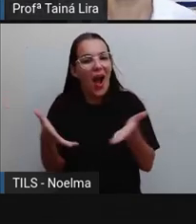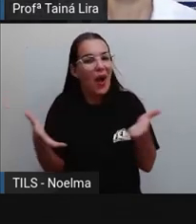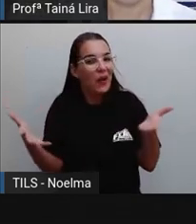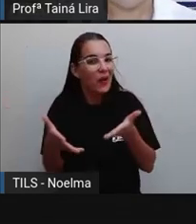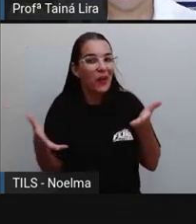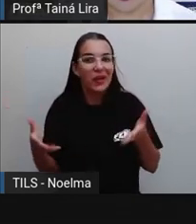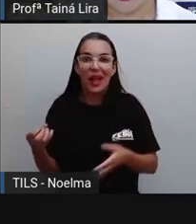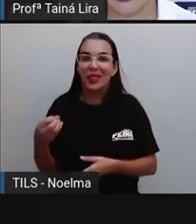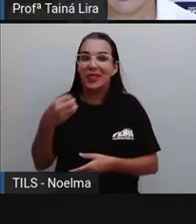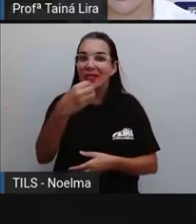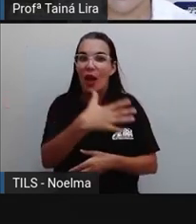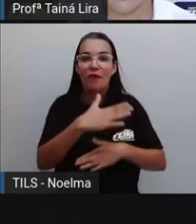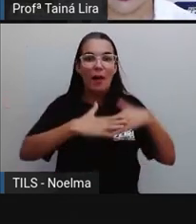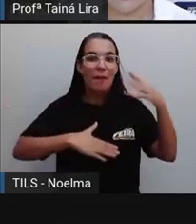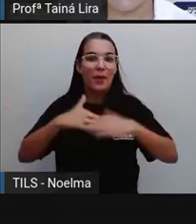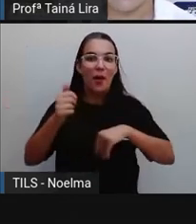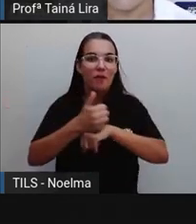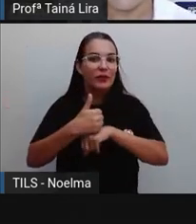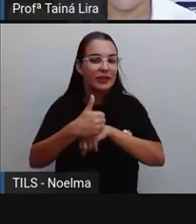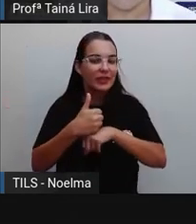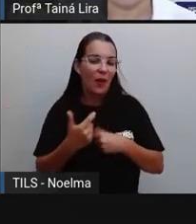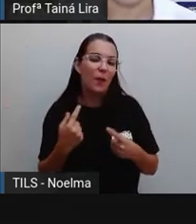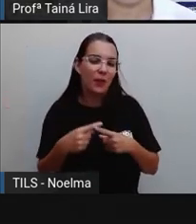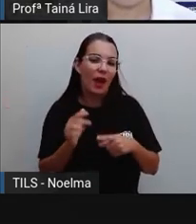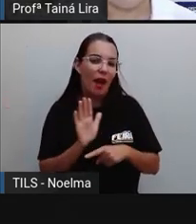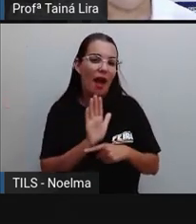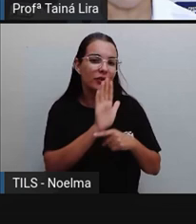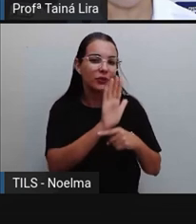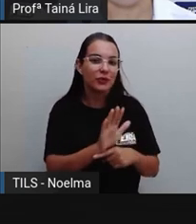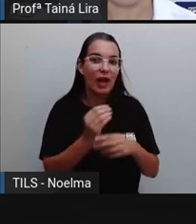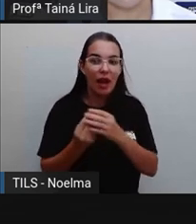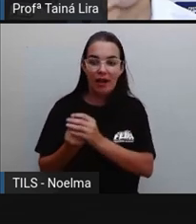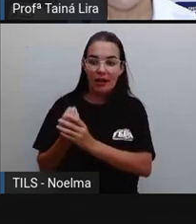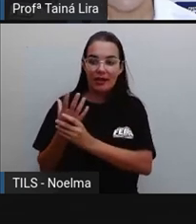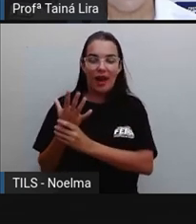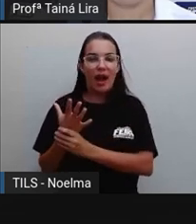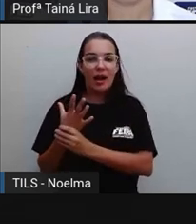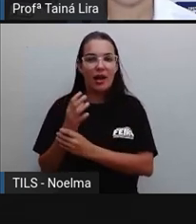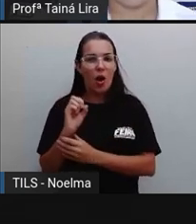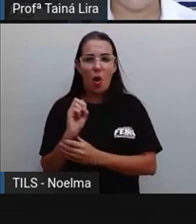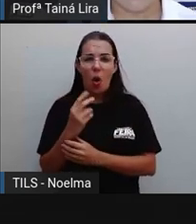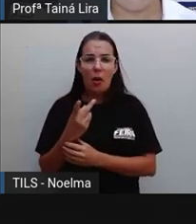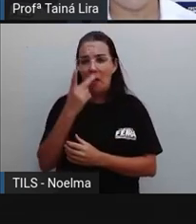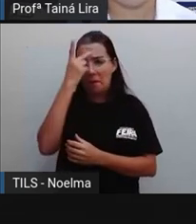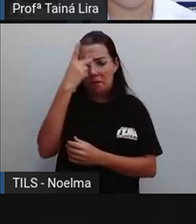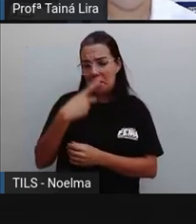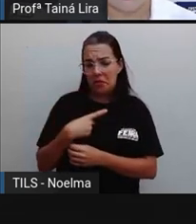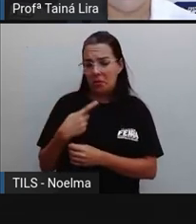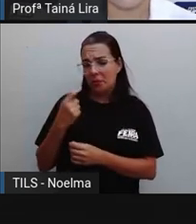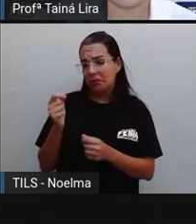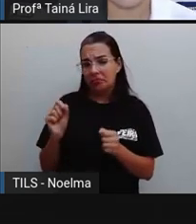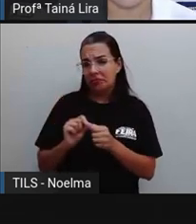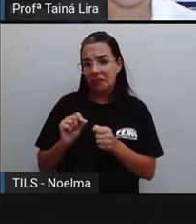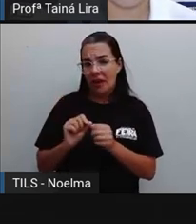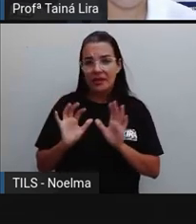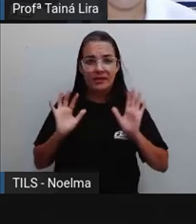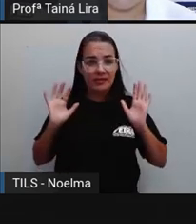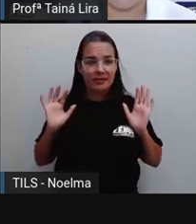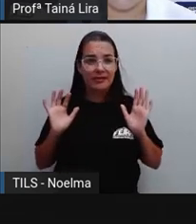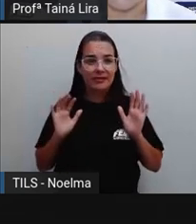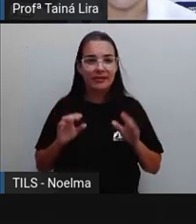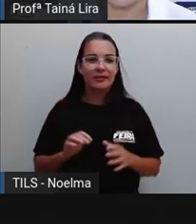o quê? Então, ele ajuda ali a criar, né? Ou muitas vezes a própria pessoa cria e grava, ele tem alguém pra ajudar ali na